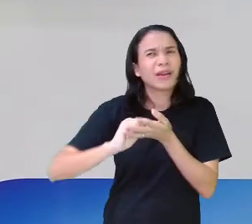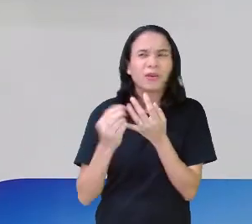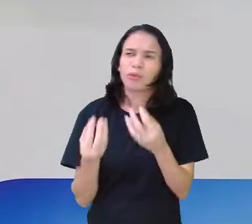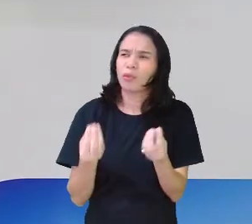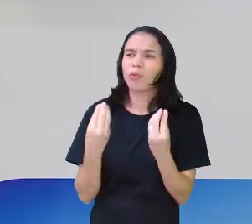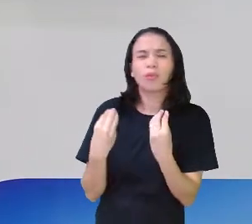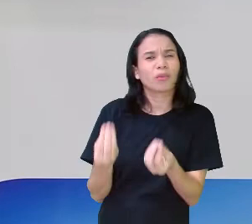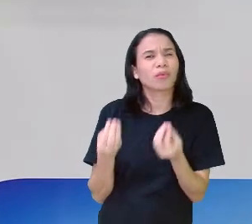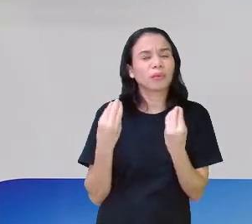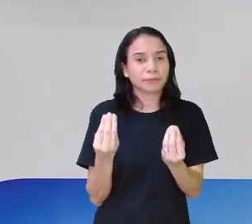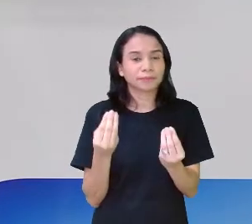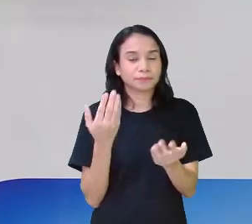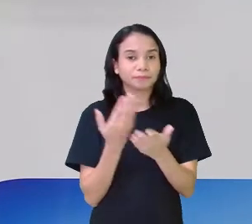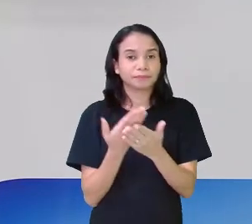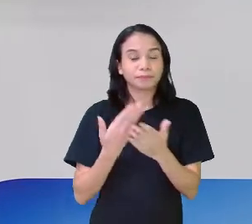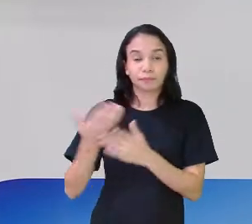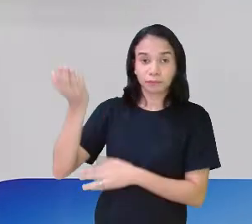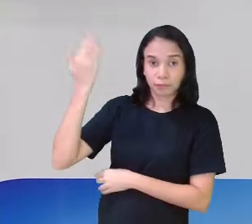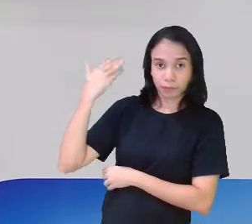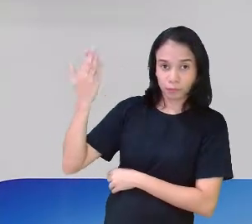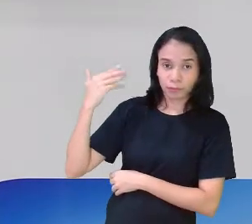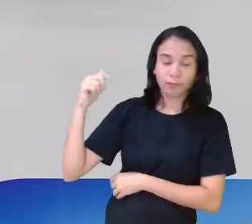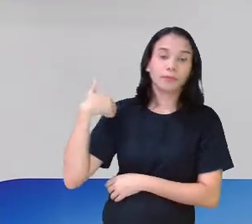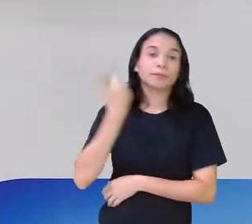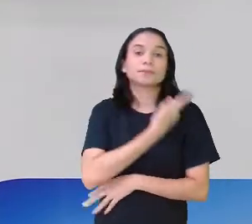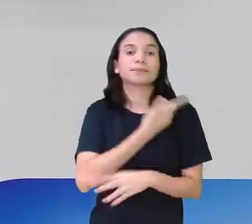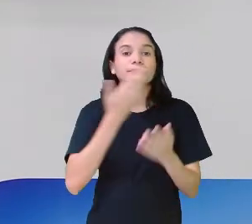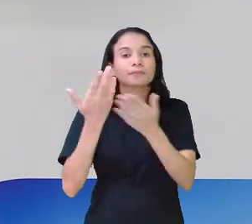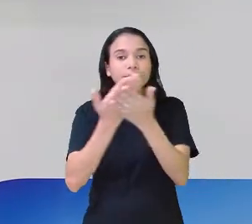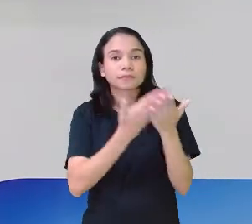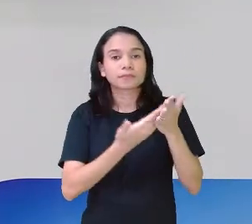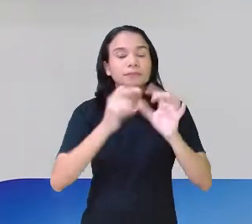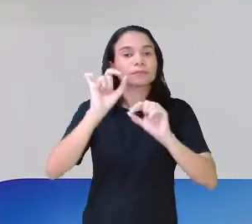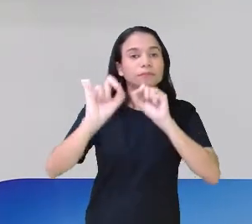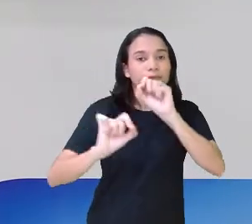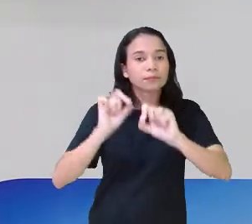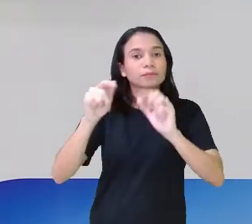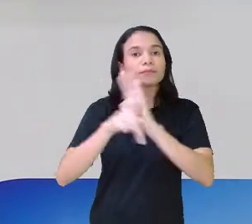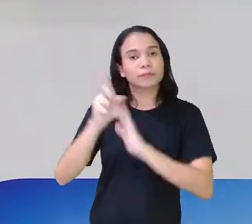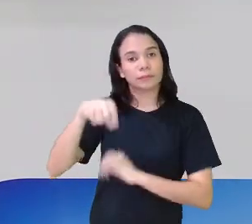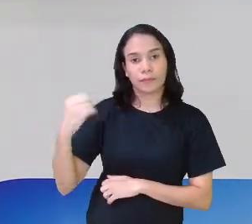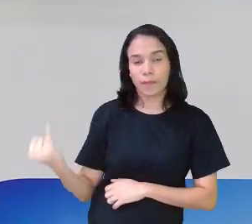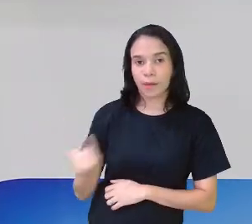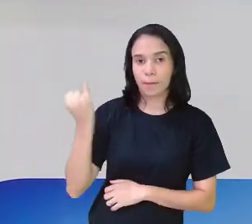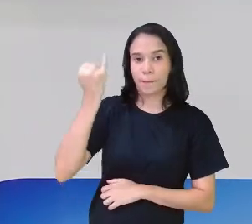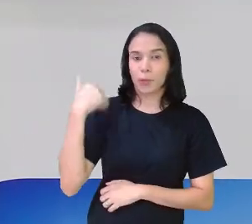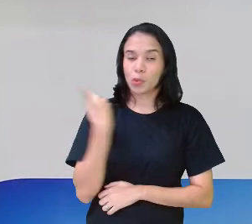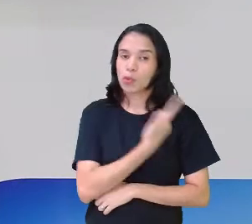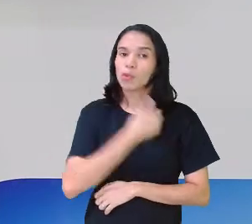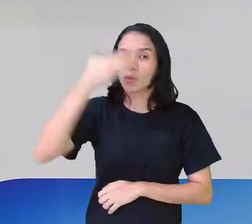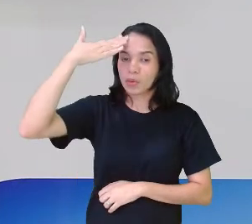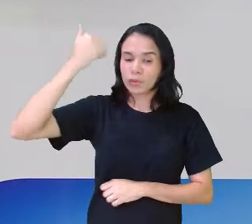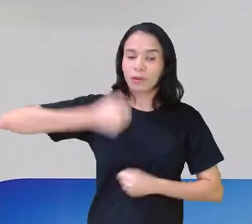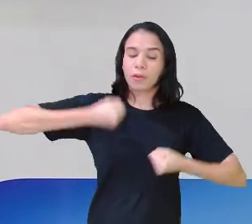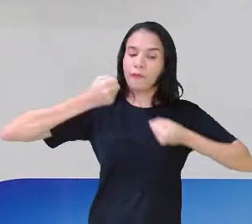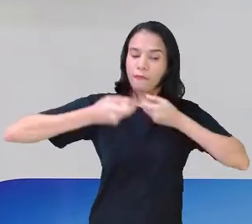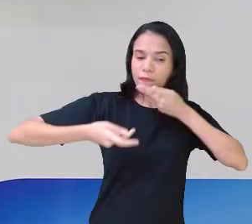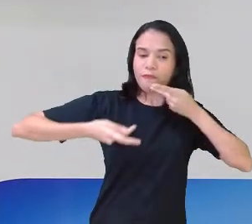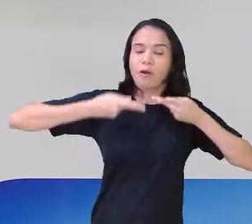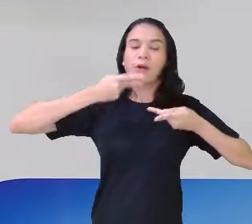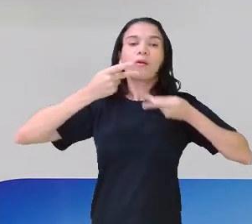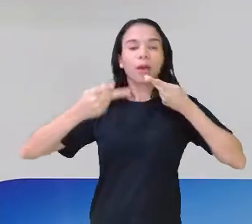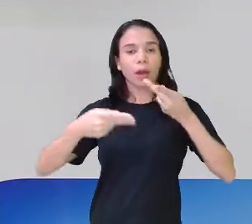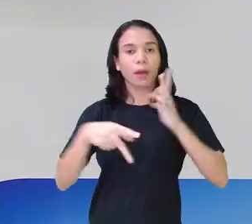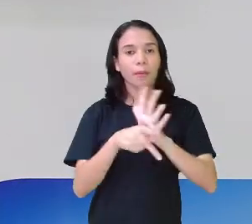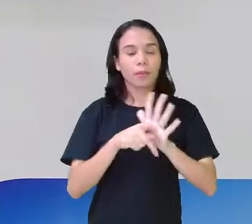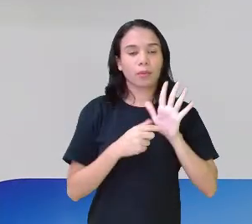como assim? Na aula passada, nós vimos aqui a importância da gente saber se expressar, da gente